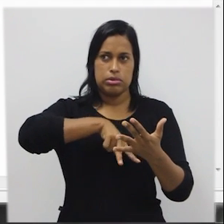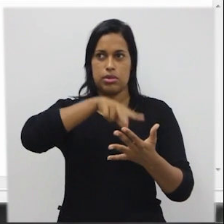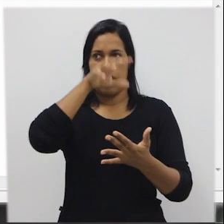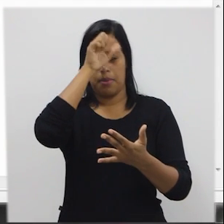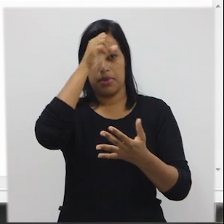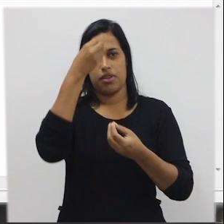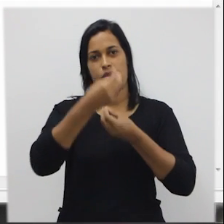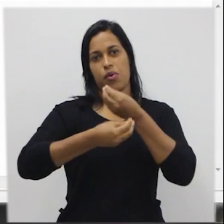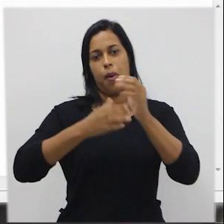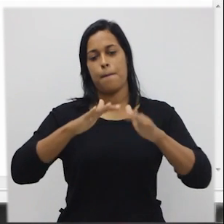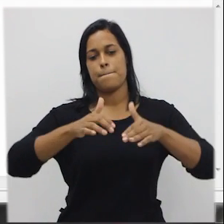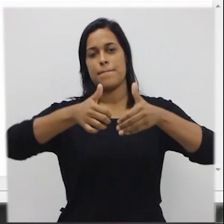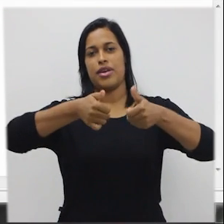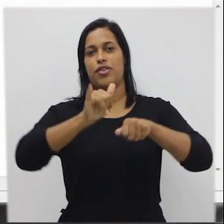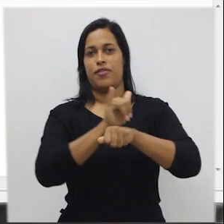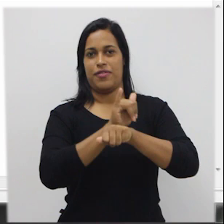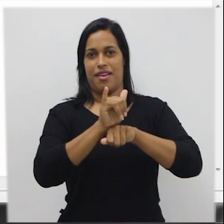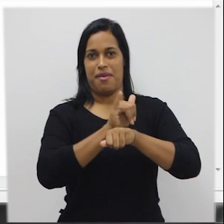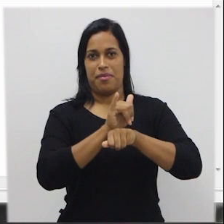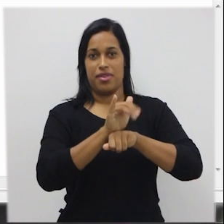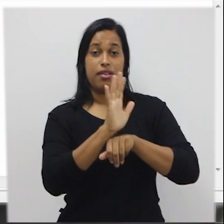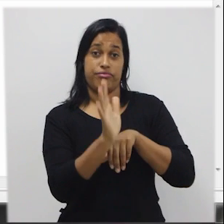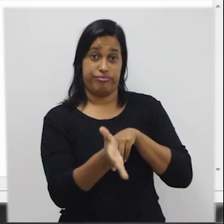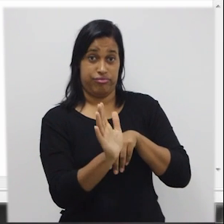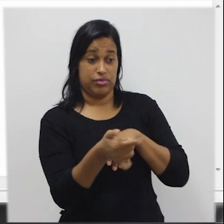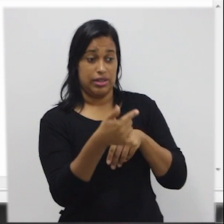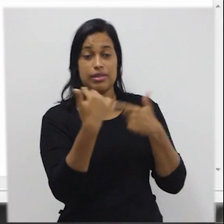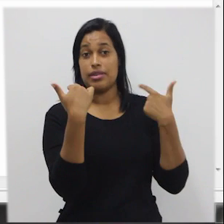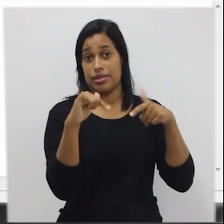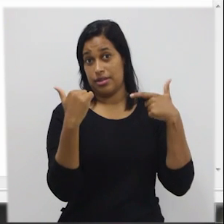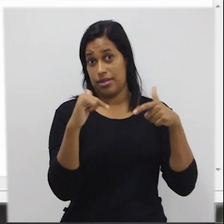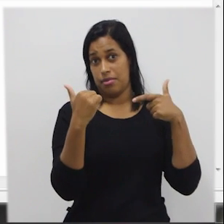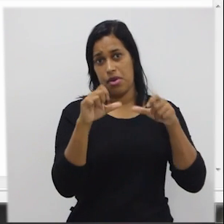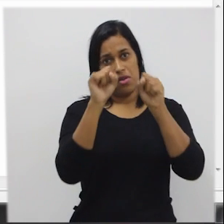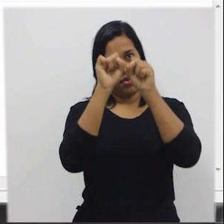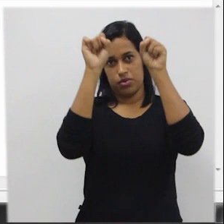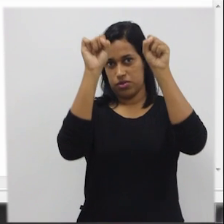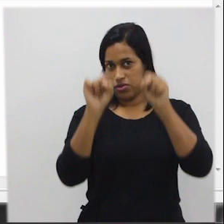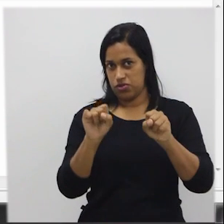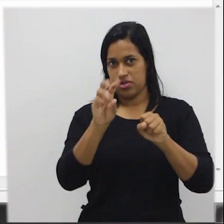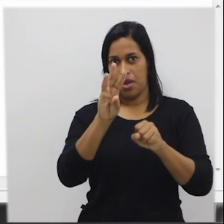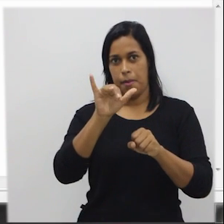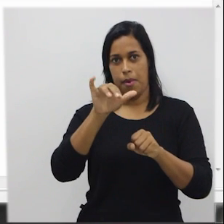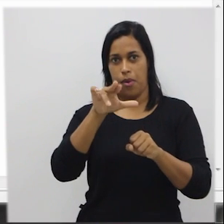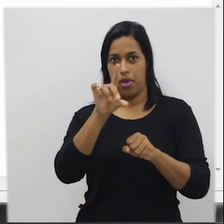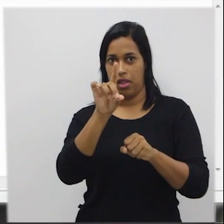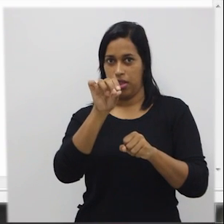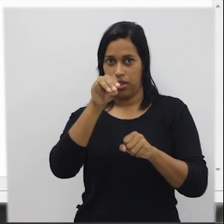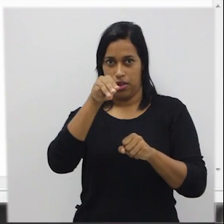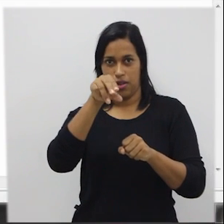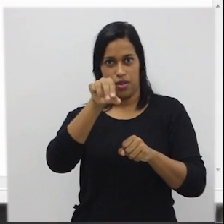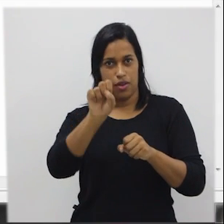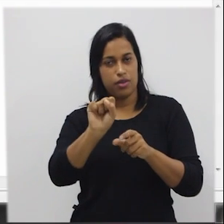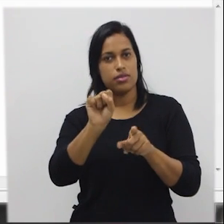Mas se você já trabalhou com algum sistema de Windows, algum programa para o Windows, você vai rapidamente